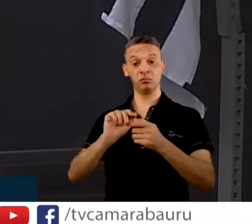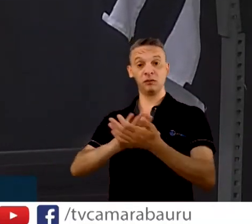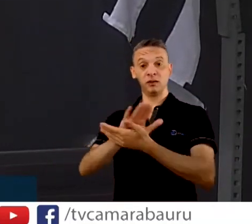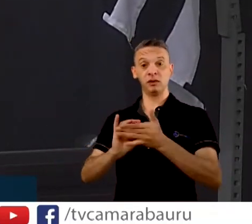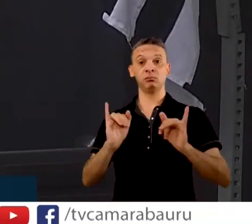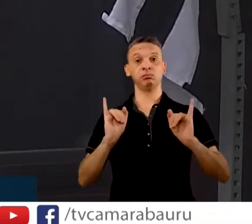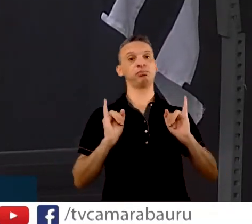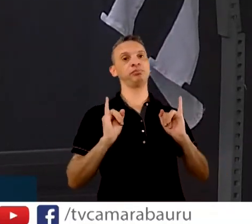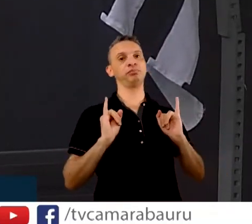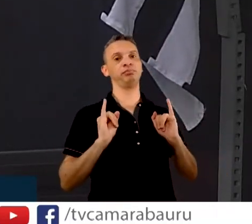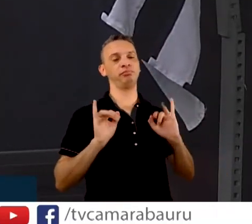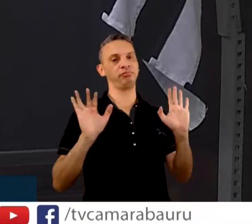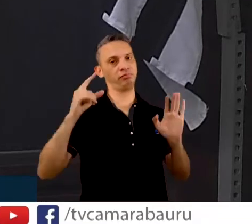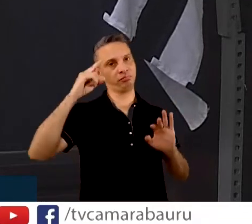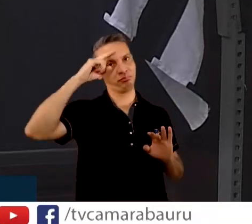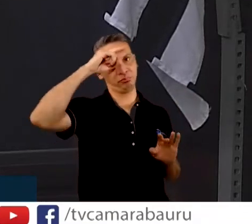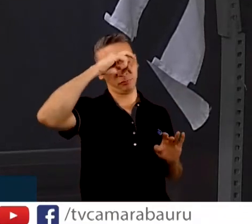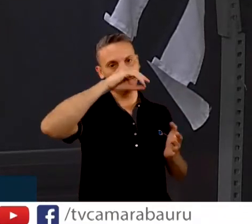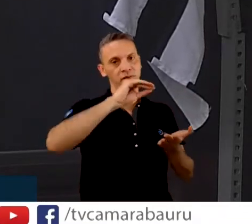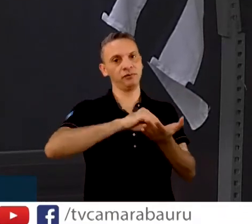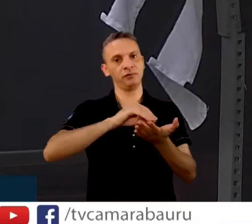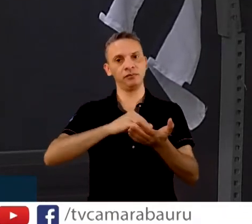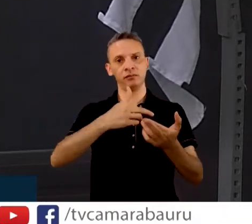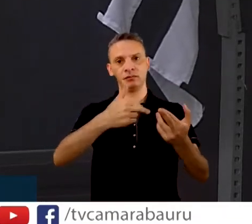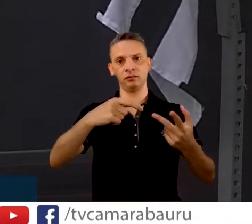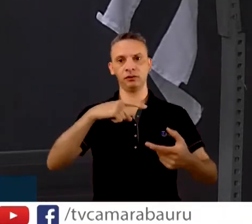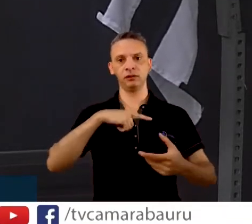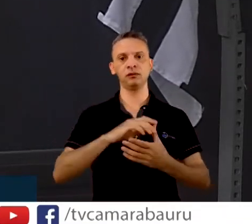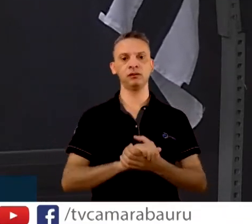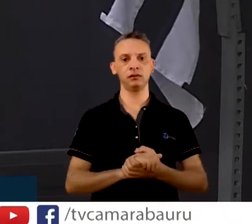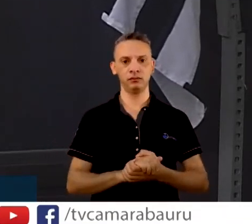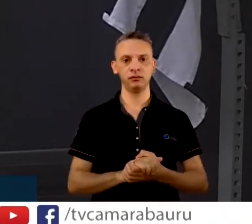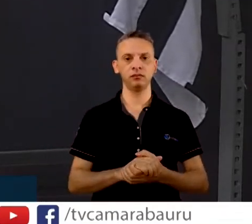não está interessado ou não sabe fazer. Essa era a minha fala e eu agradeço. Boa sessão a todos.